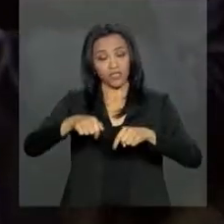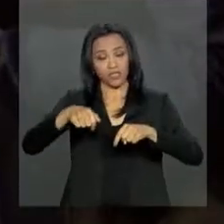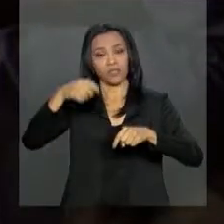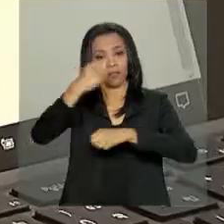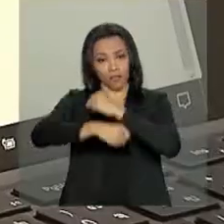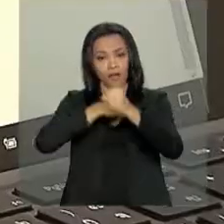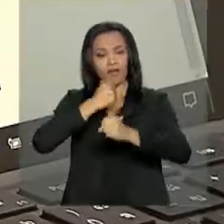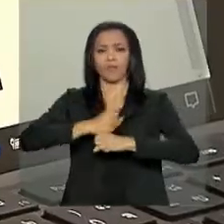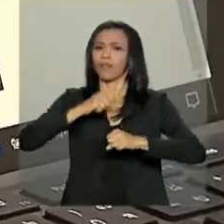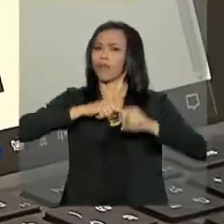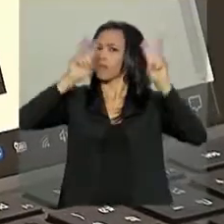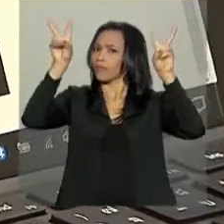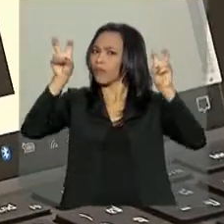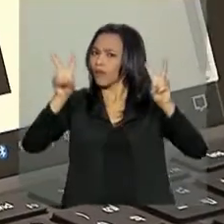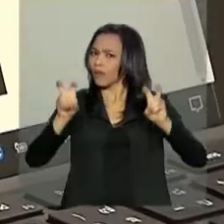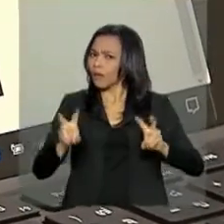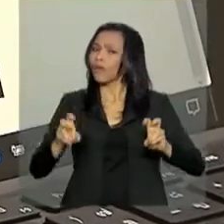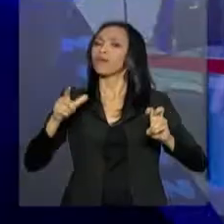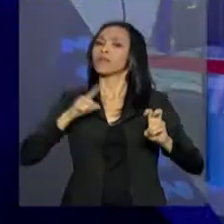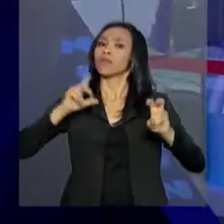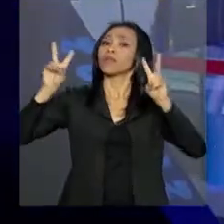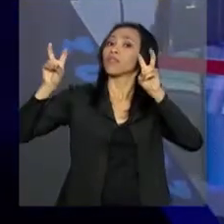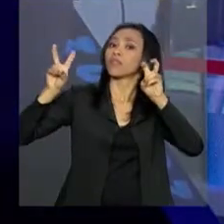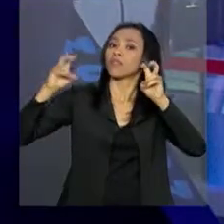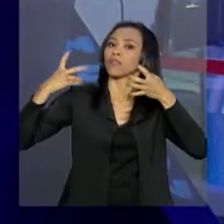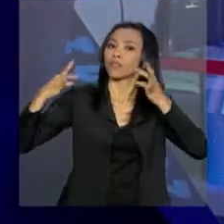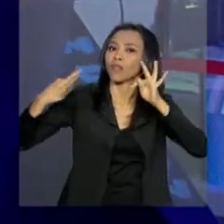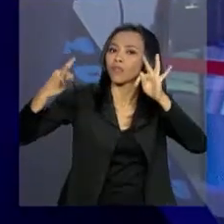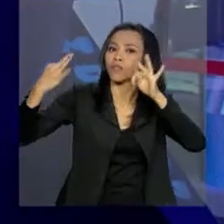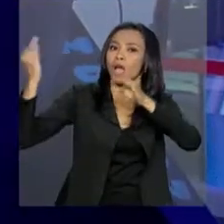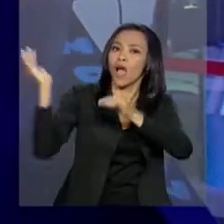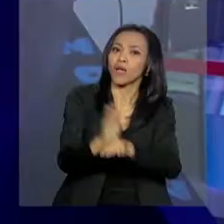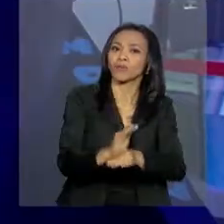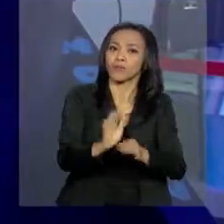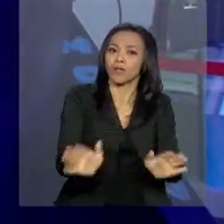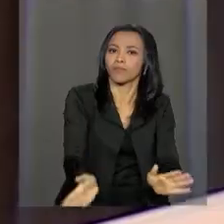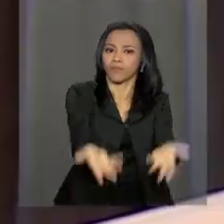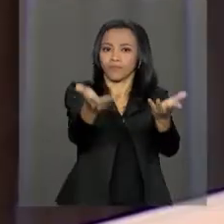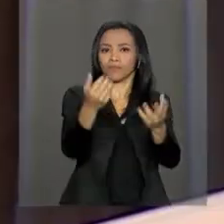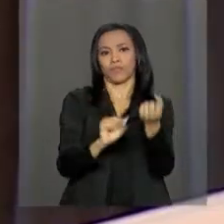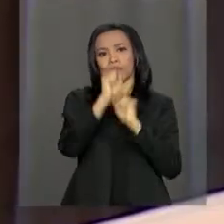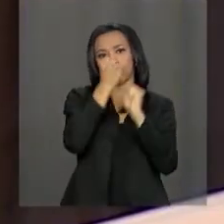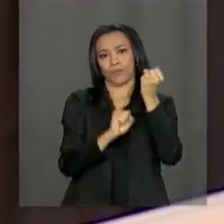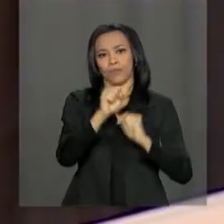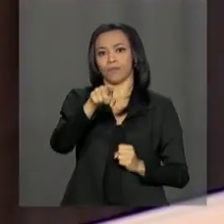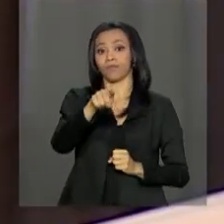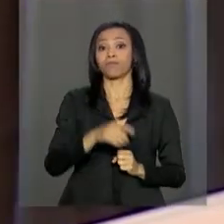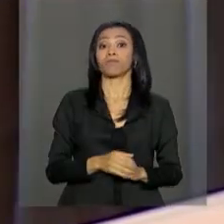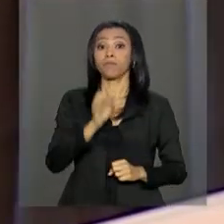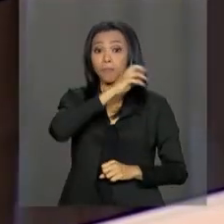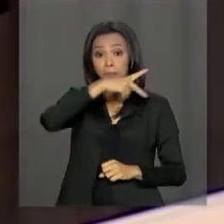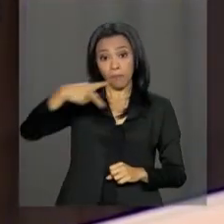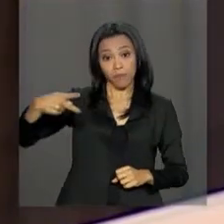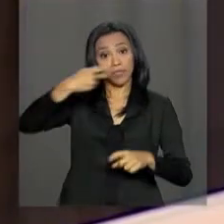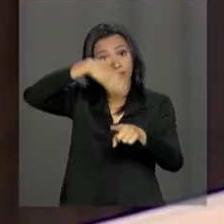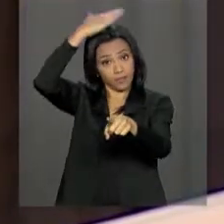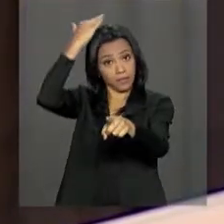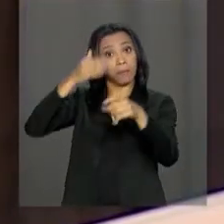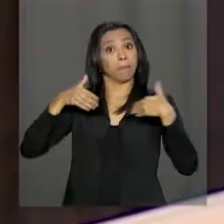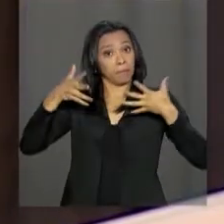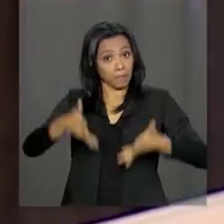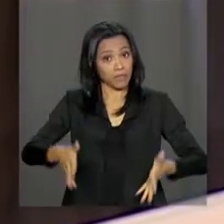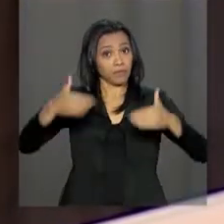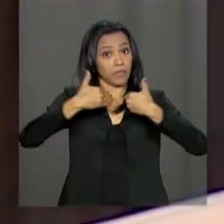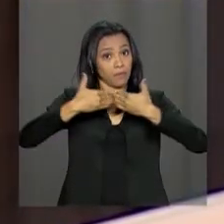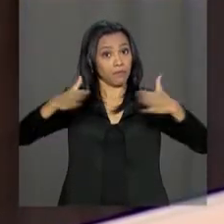assuntos, os avanços da tecnologia para ajudar no desenvolvimento industrial. O presidente Michel Temer participou da abertura